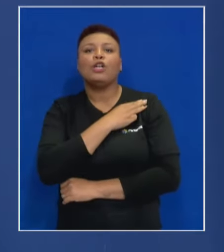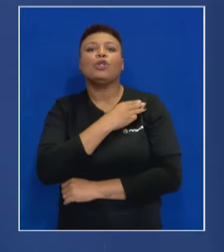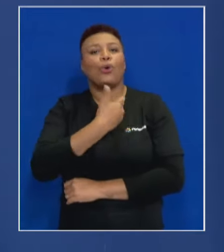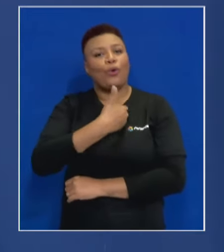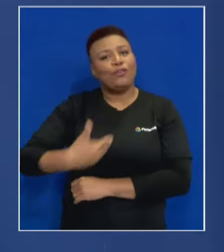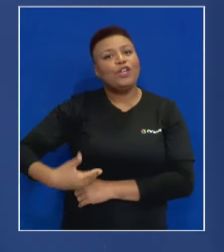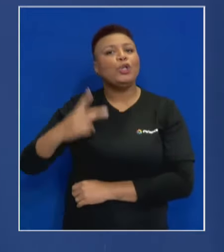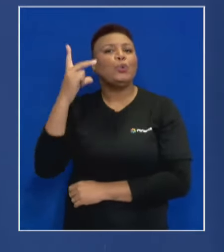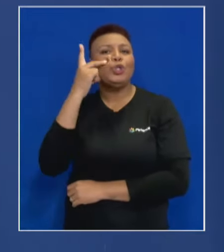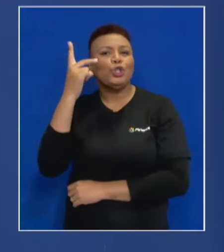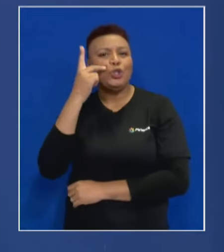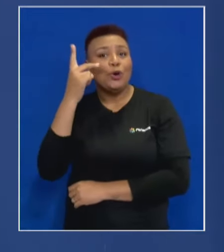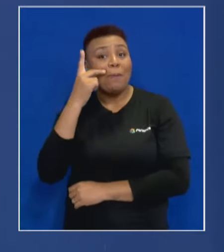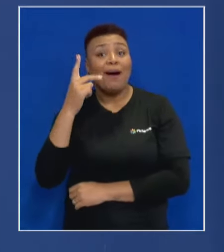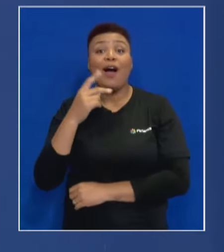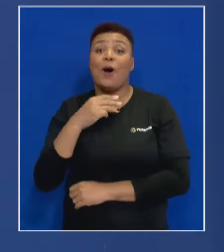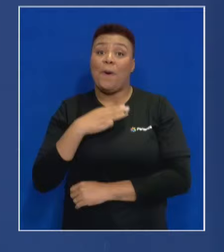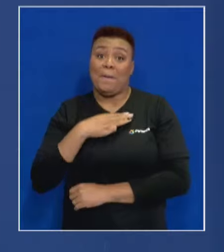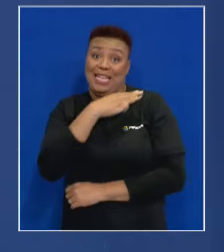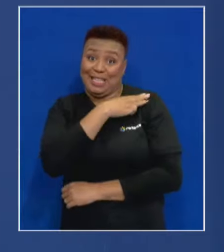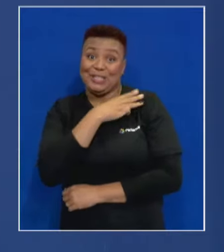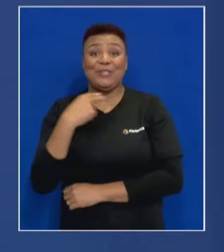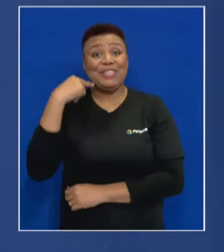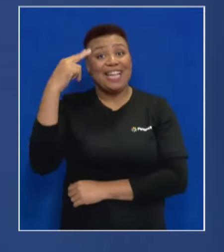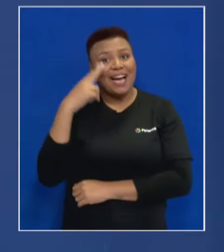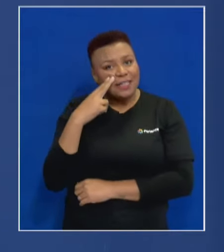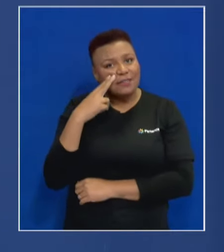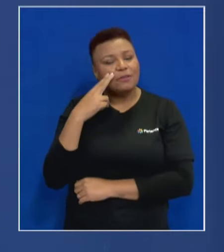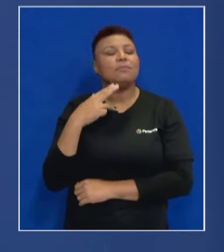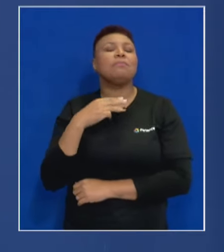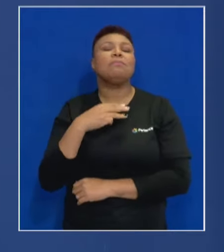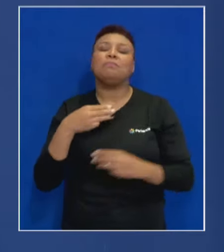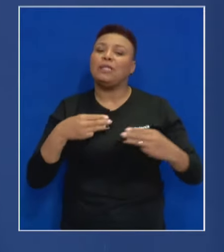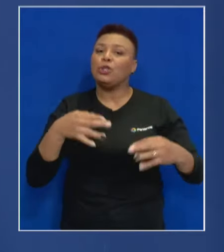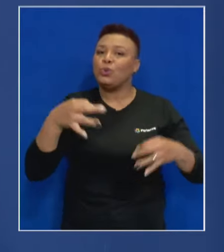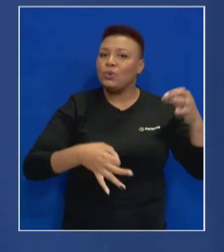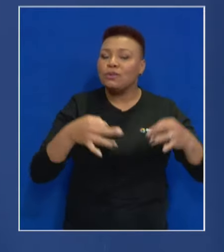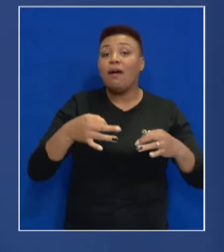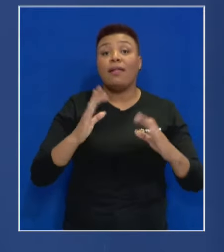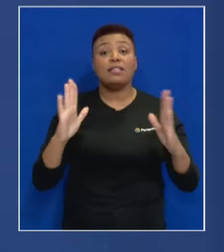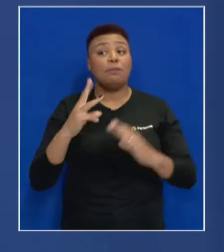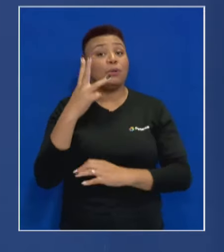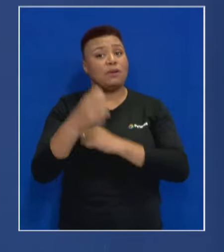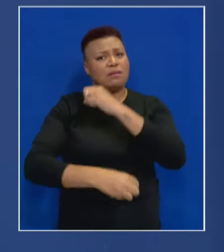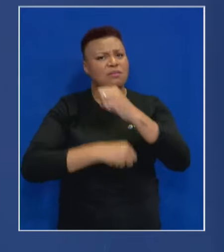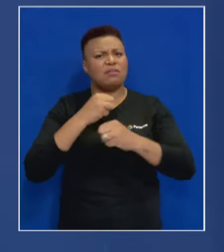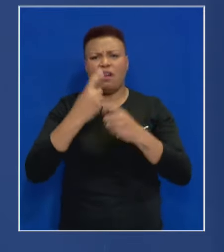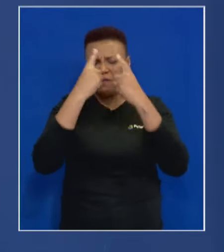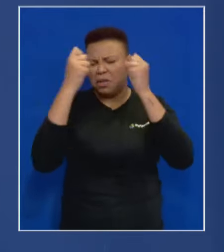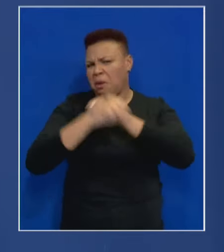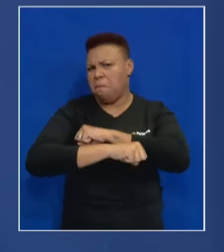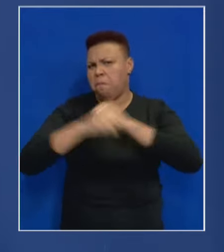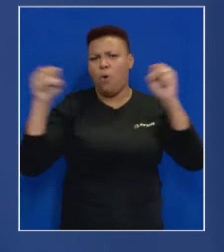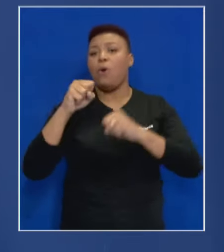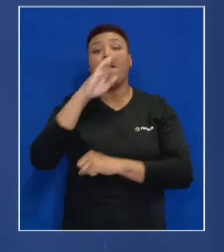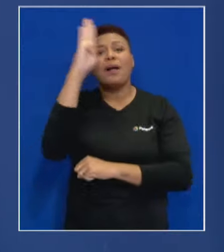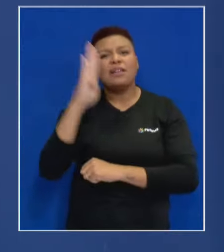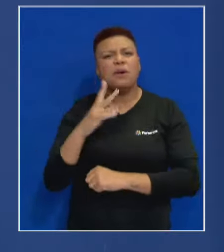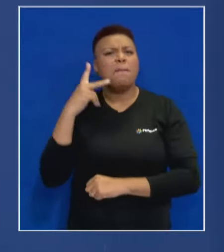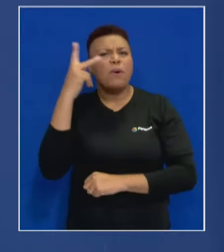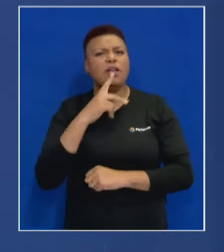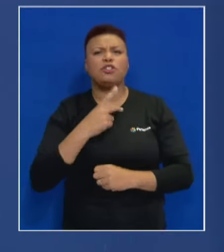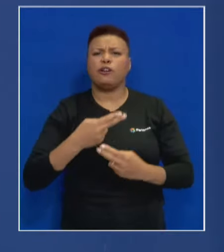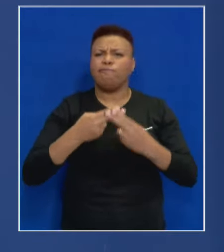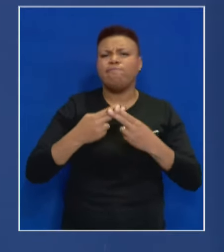Aliás, o ministro Tarso Genro era ministro da Justiça. Nesse espaço de três anos, a violência explodiu no Brasil, com uma política que parecia de